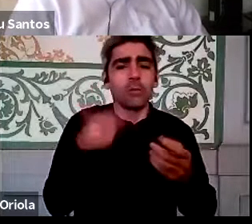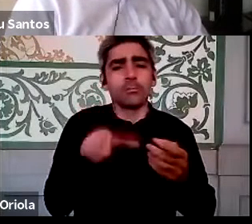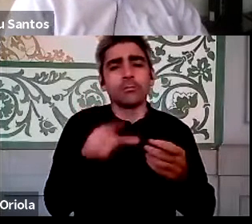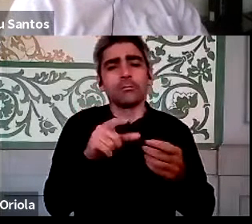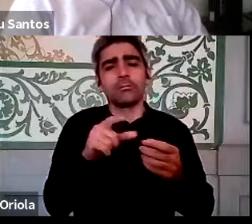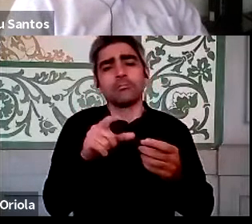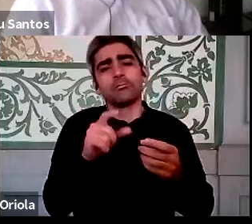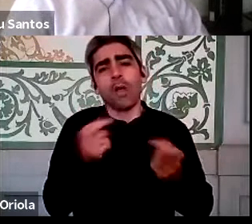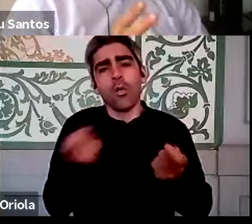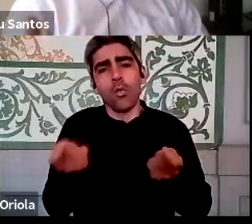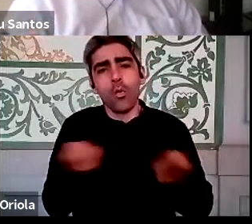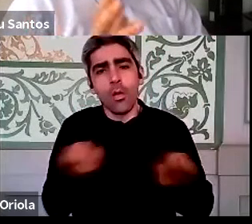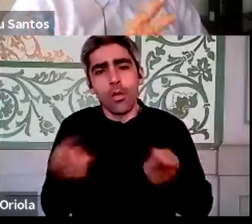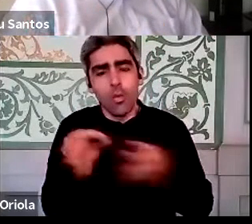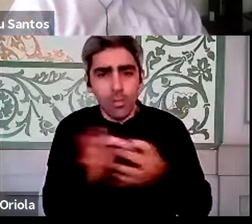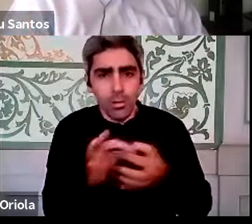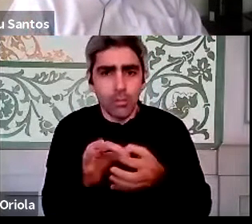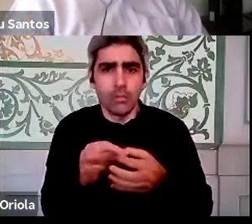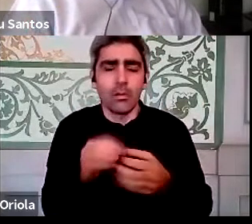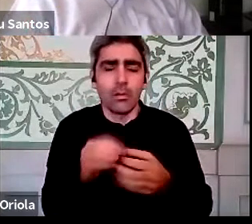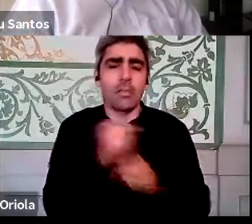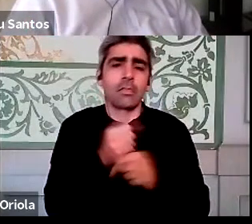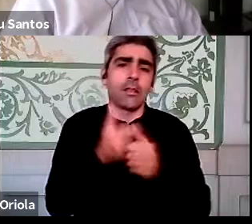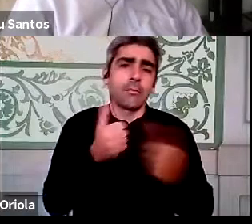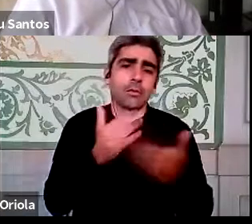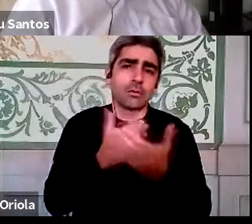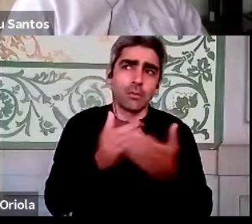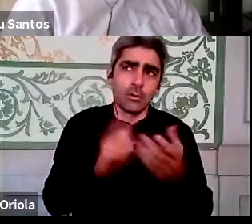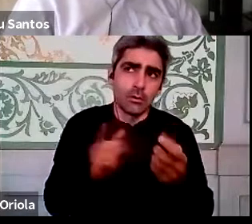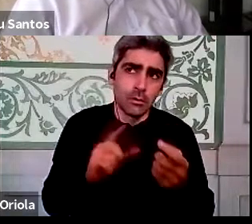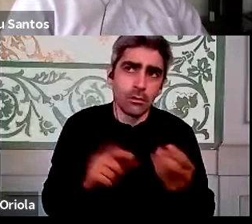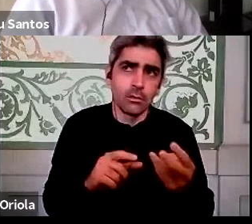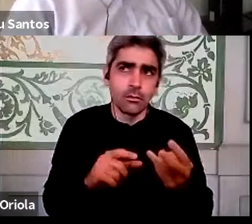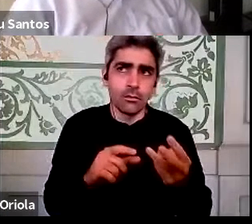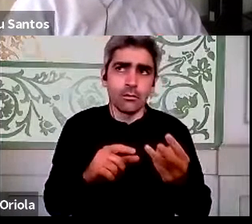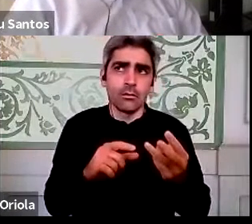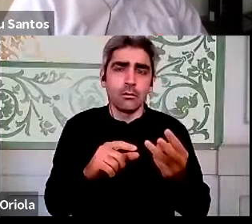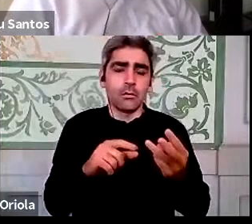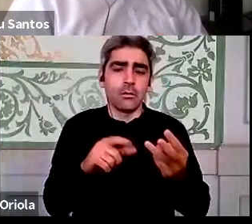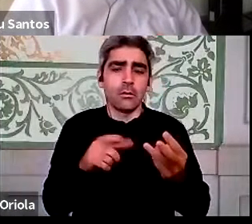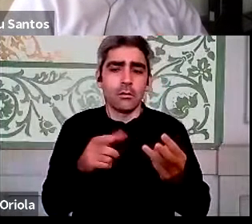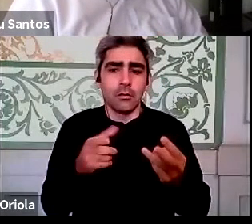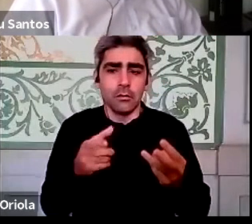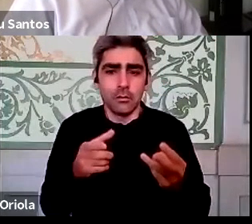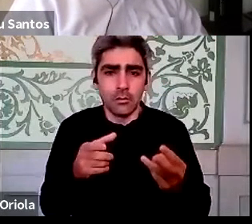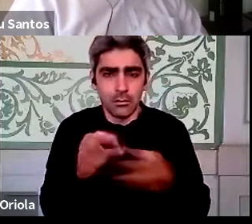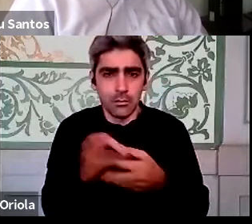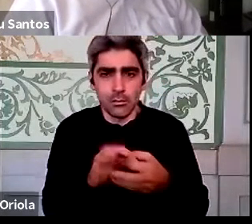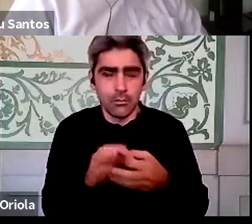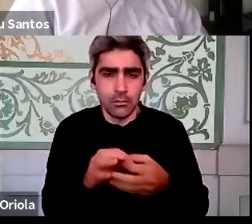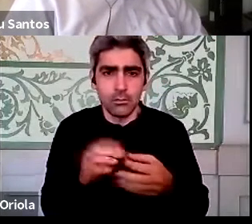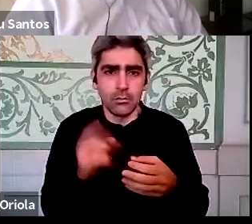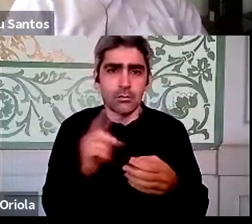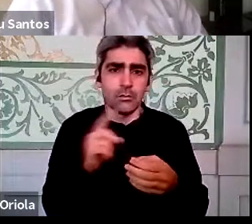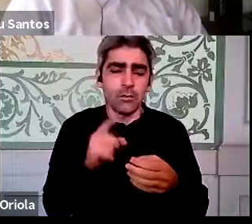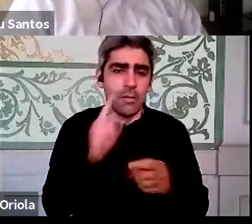colaborativa, não ser o teletrabalho, teletrabalho e a colaboração, o trabalho colaborativo não são exatamente